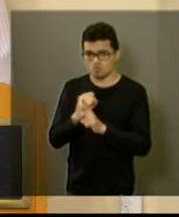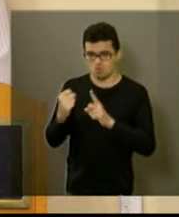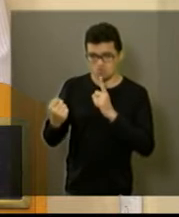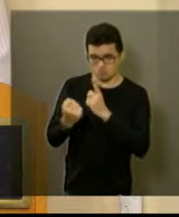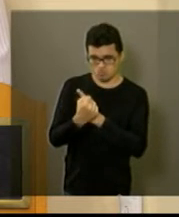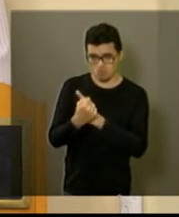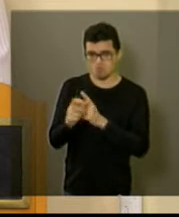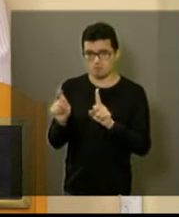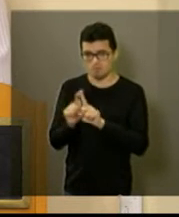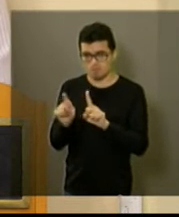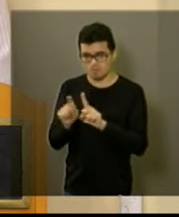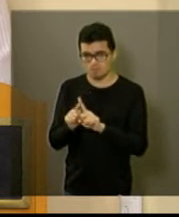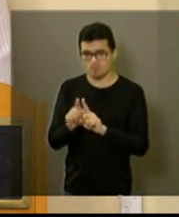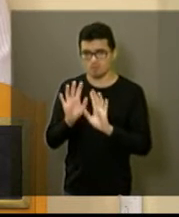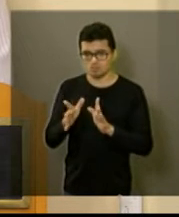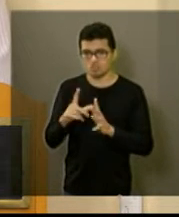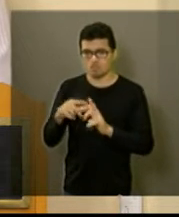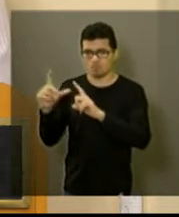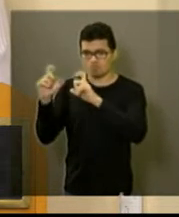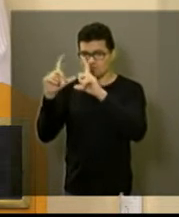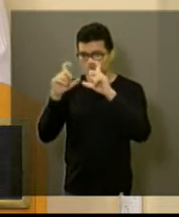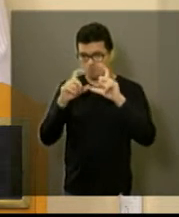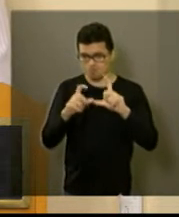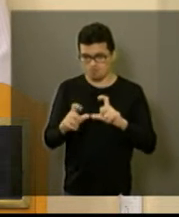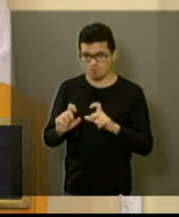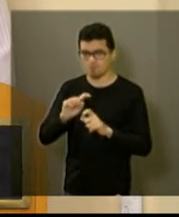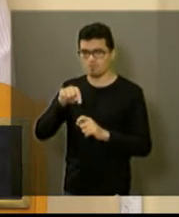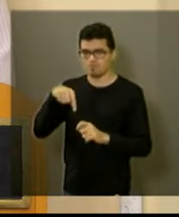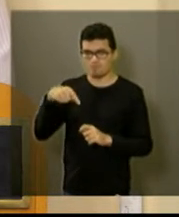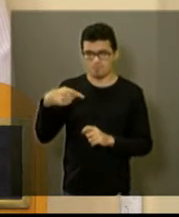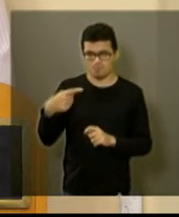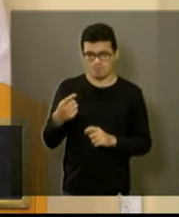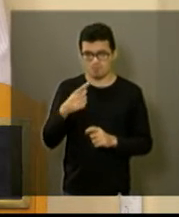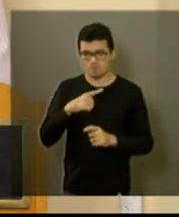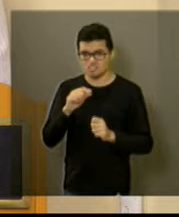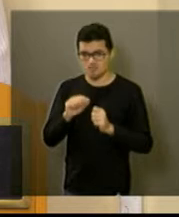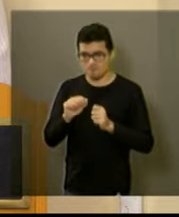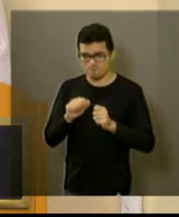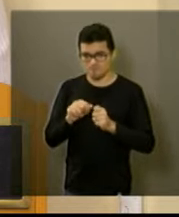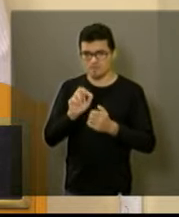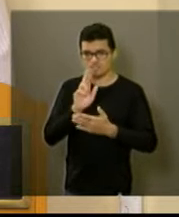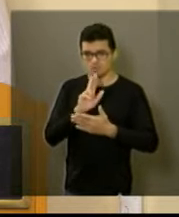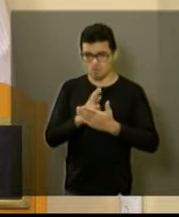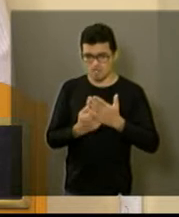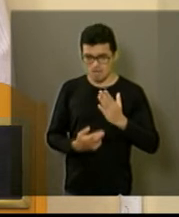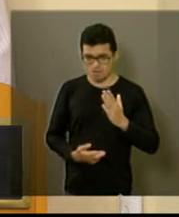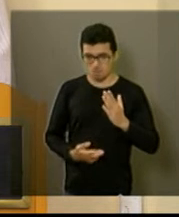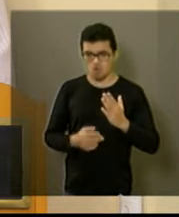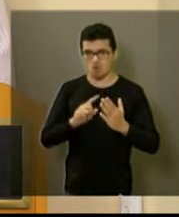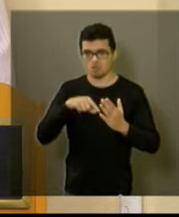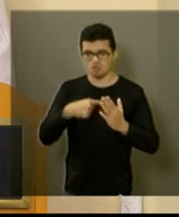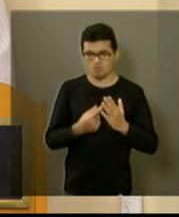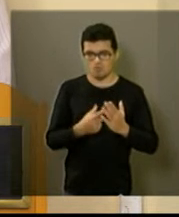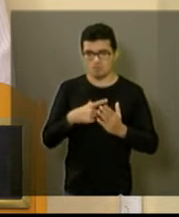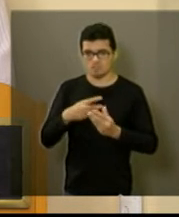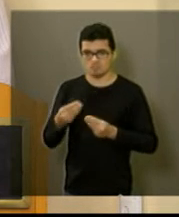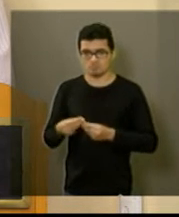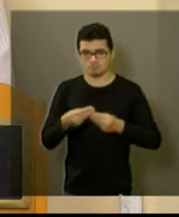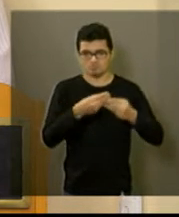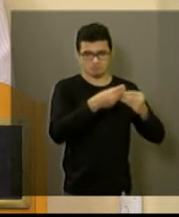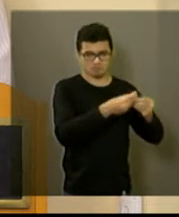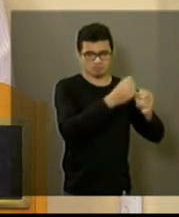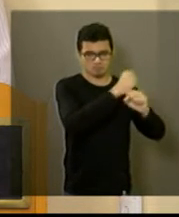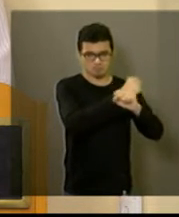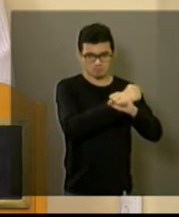com registro fotográfico, é feito um relatório que nós enviamos para a Caixa Econômica e para o